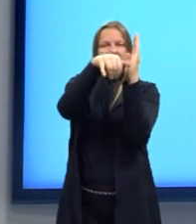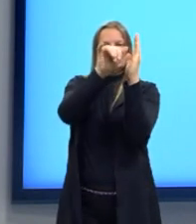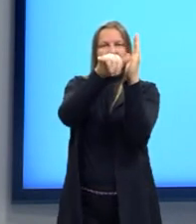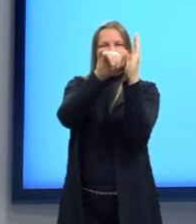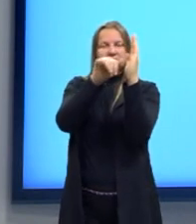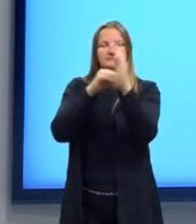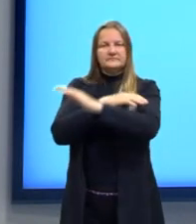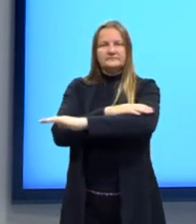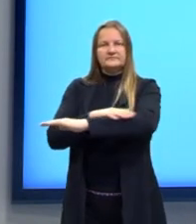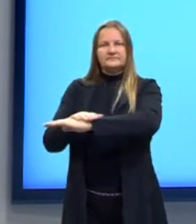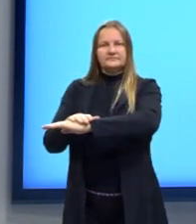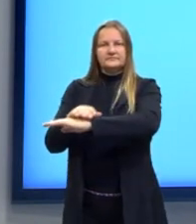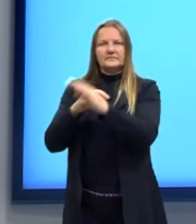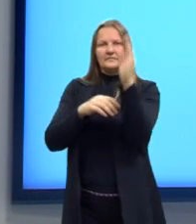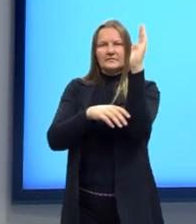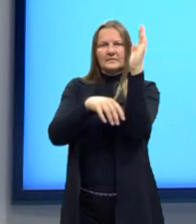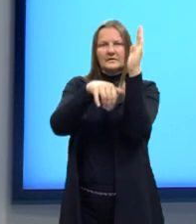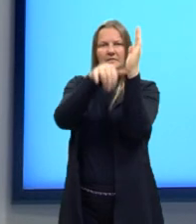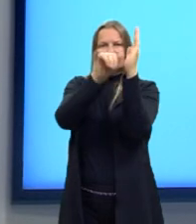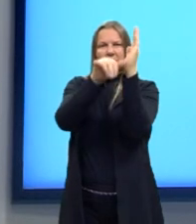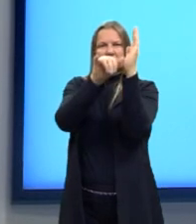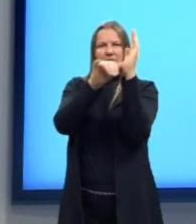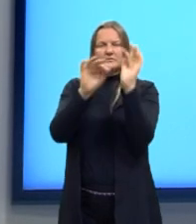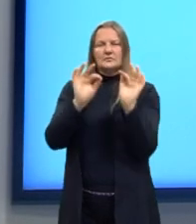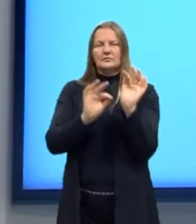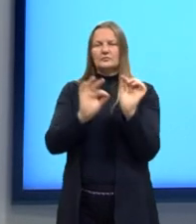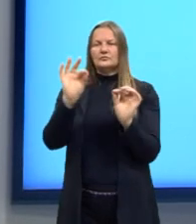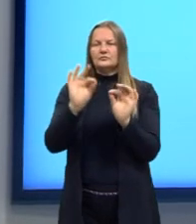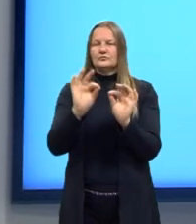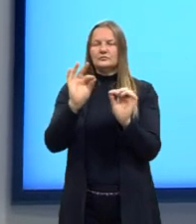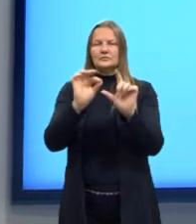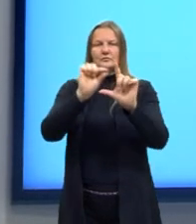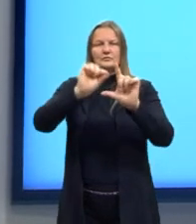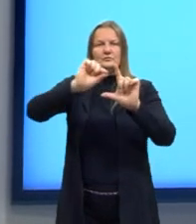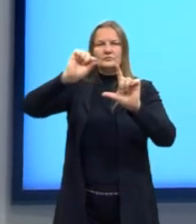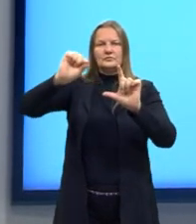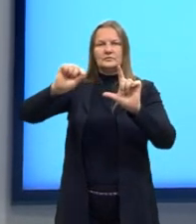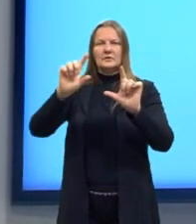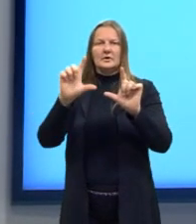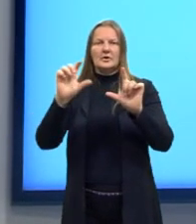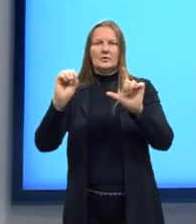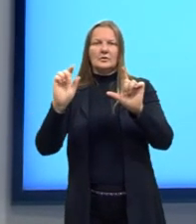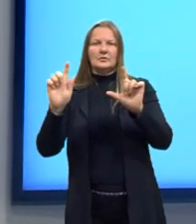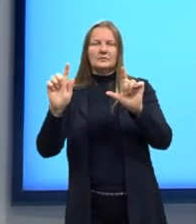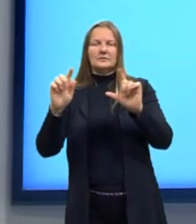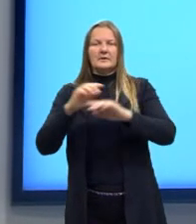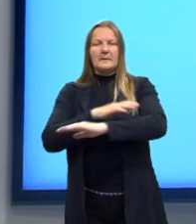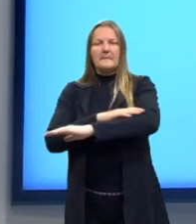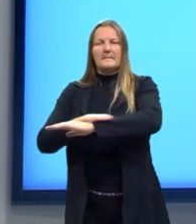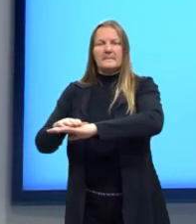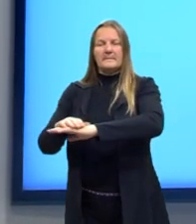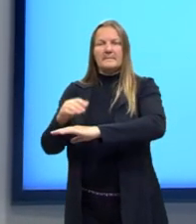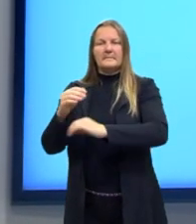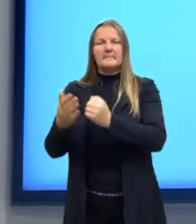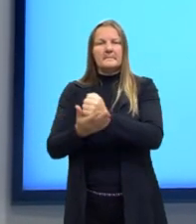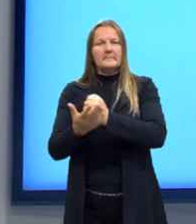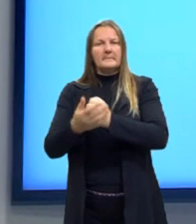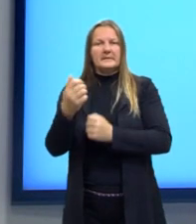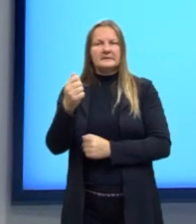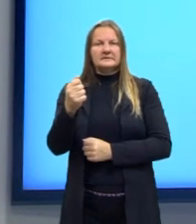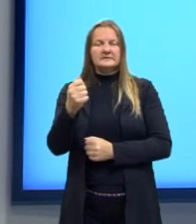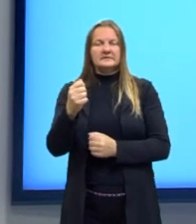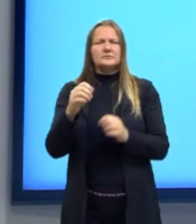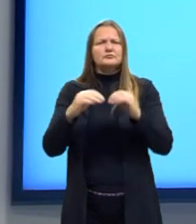ali o y, que é a nossa função, igual logaritmo de 1 na base a. Desenvolvendo esse